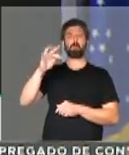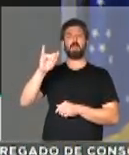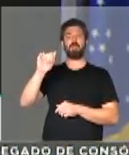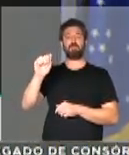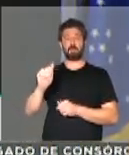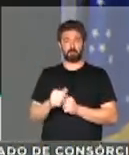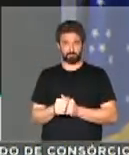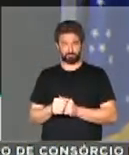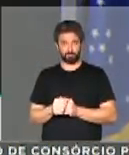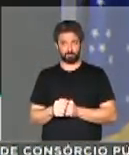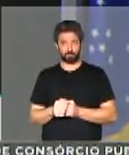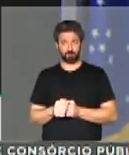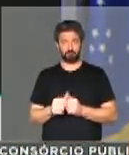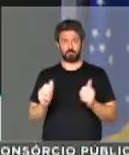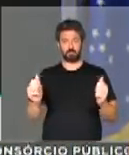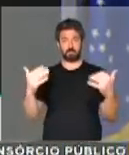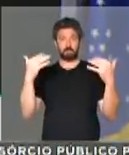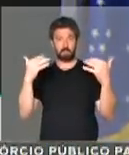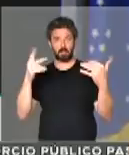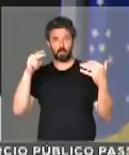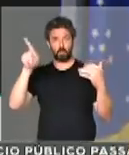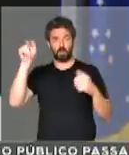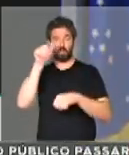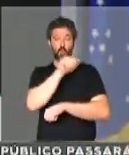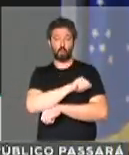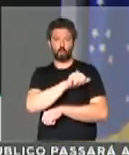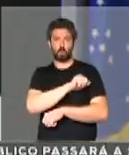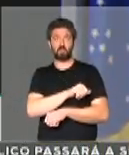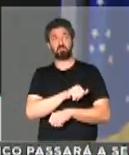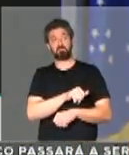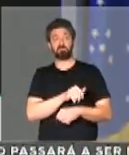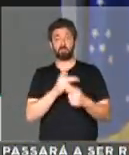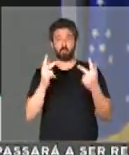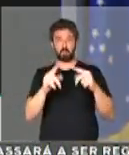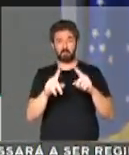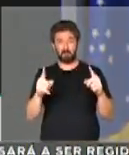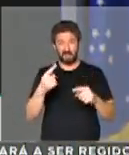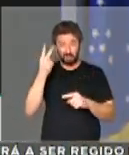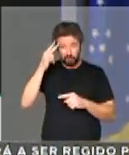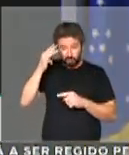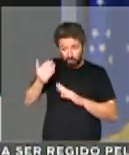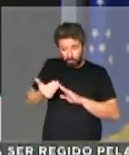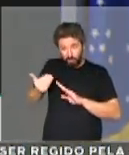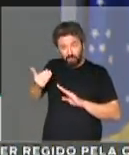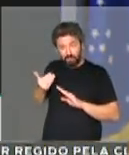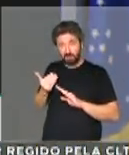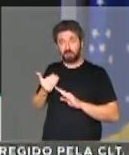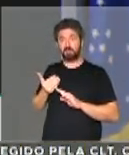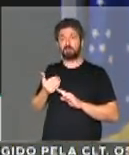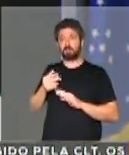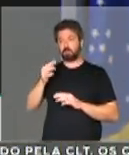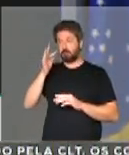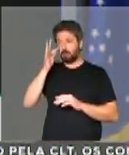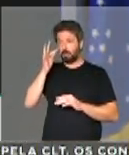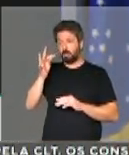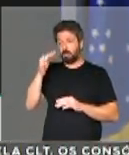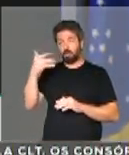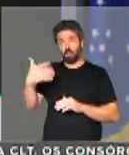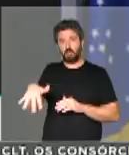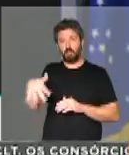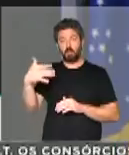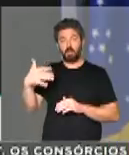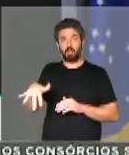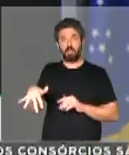em escândalos, talvez como do Rio de Janeiro, mas nos últimos dias o que estamos testemunhando